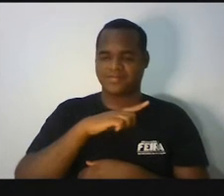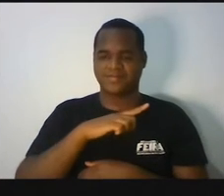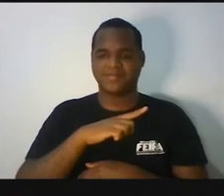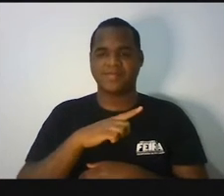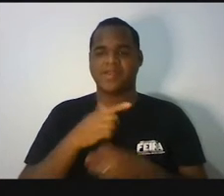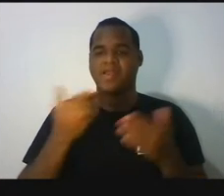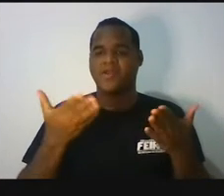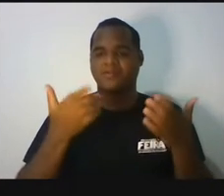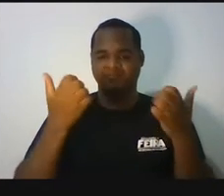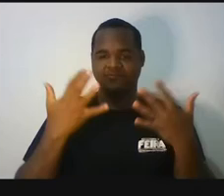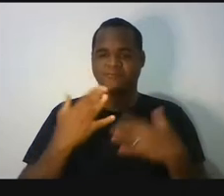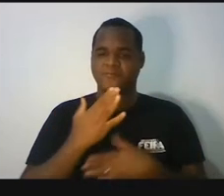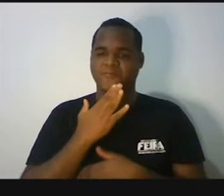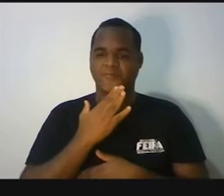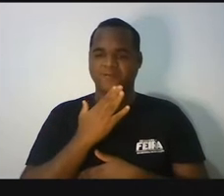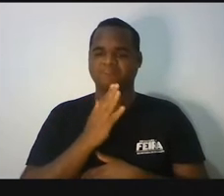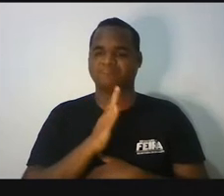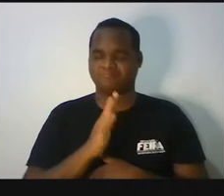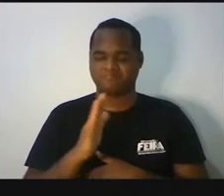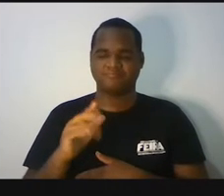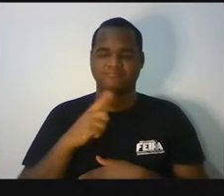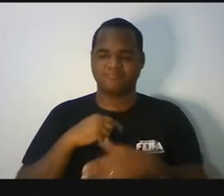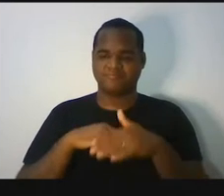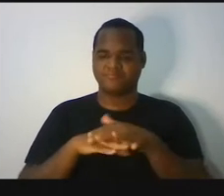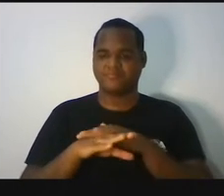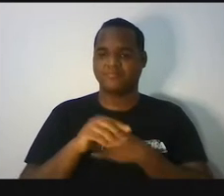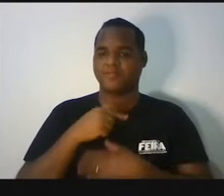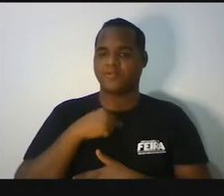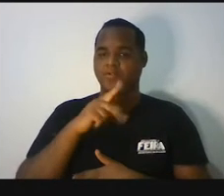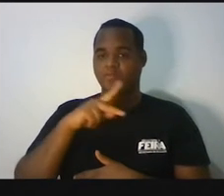e você já me conhece, tá? Eu sou o